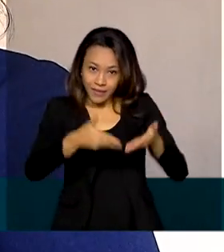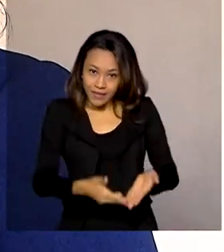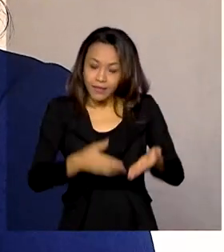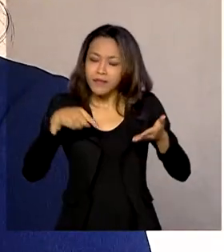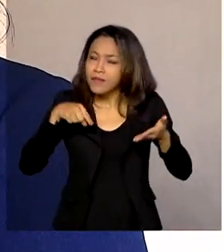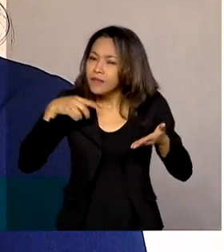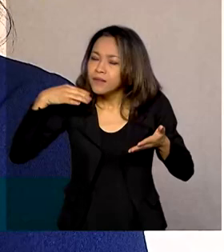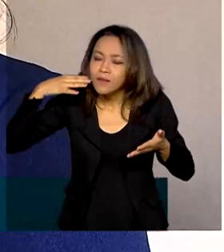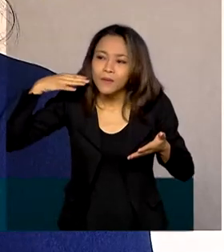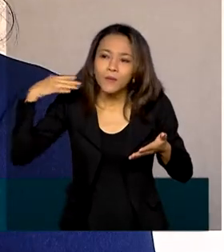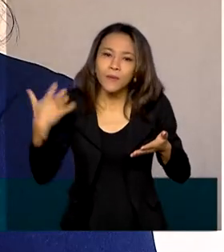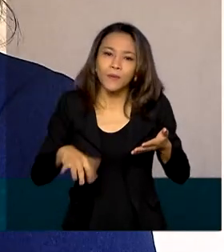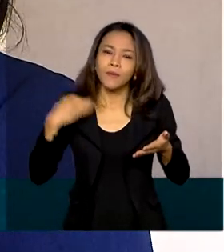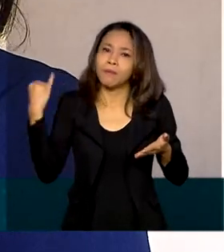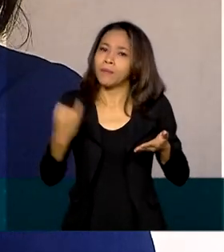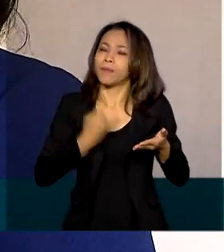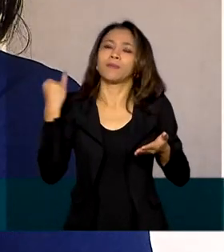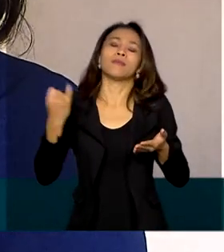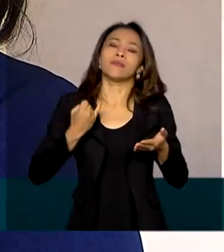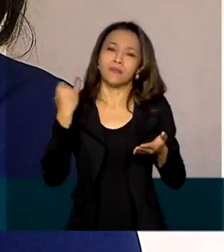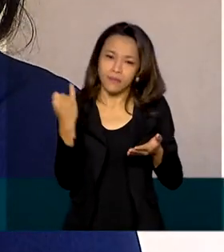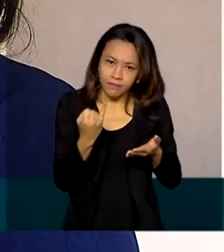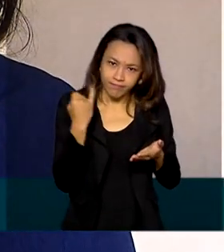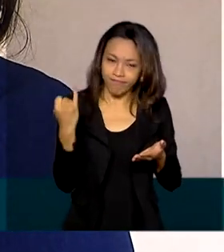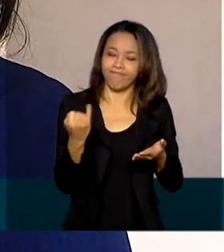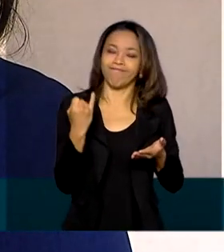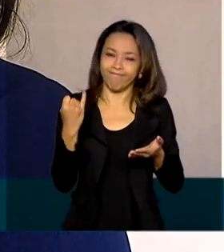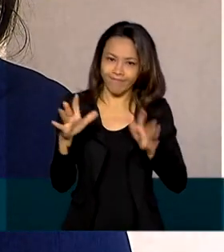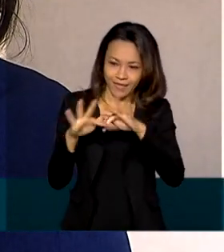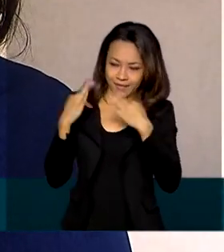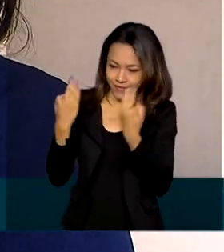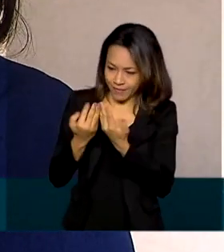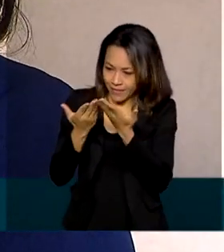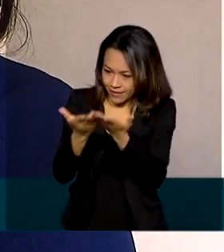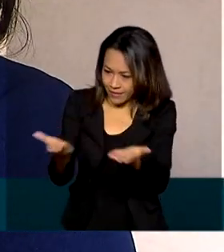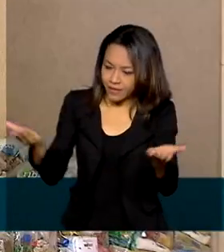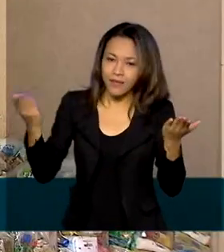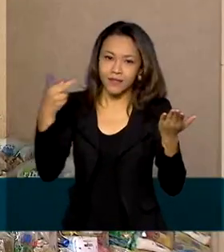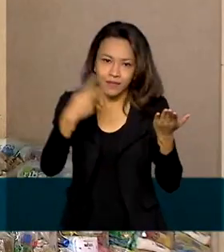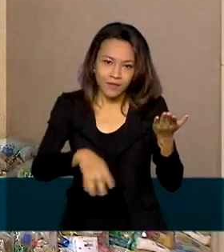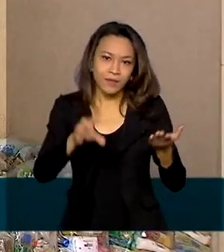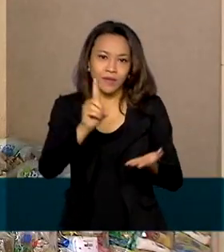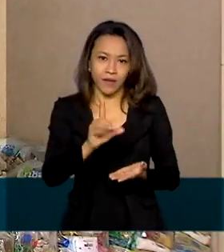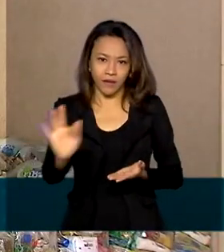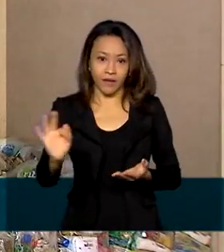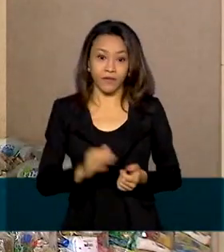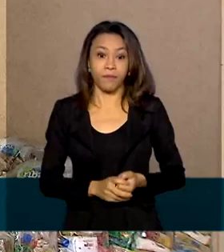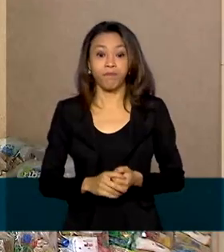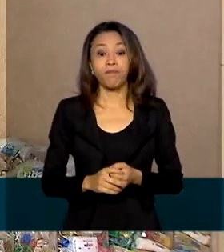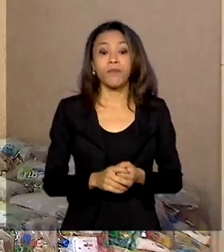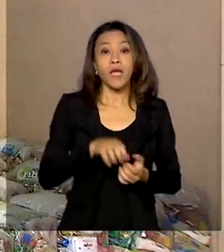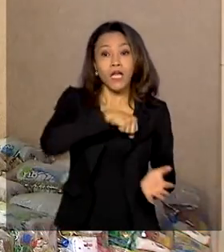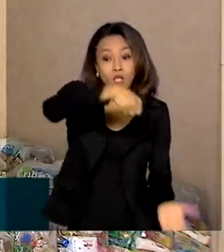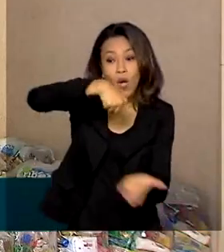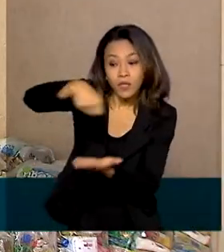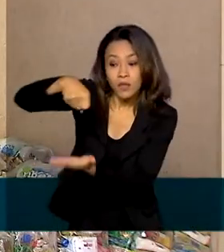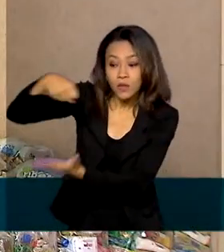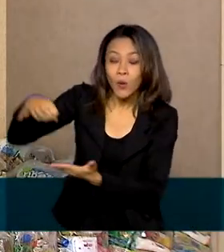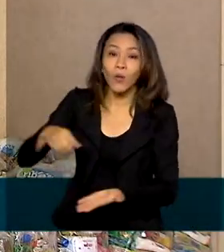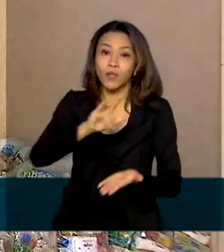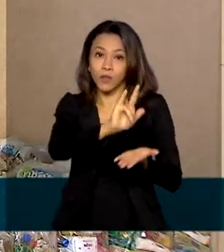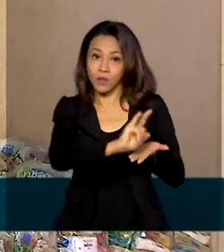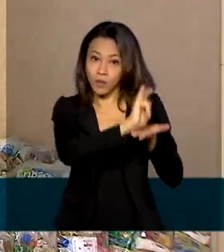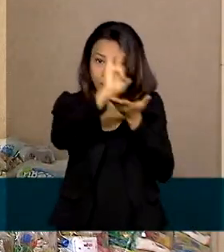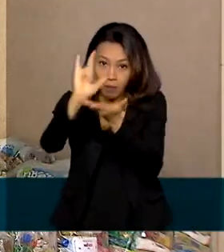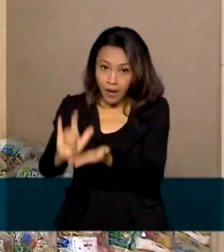super, super importante para as famílias aqui do DF. Com as doações do Pátria Voluntária,